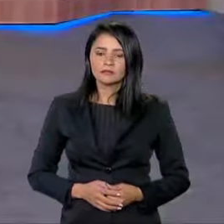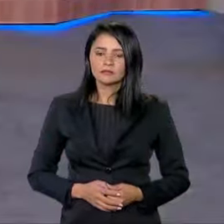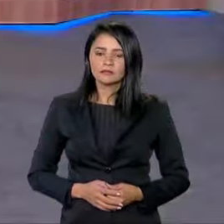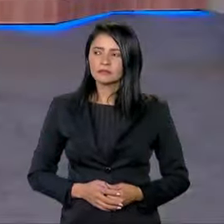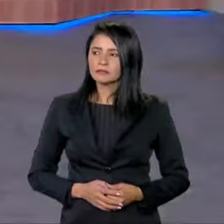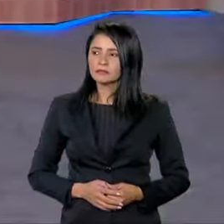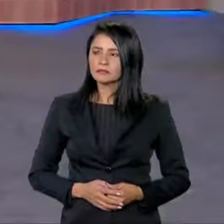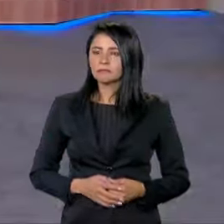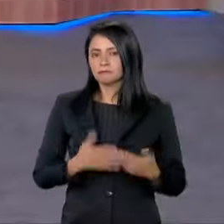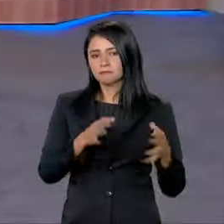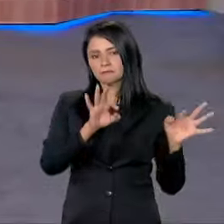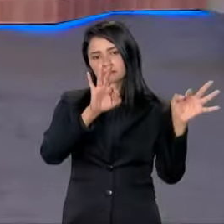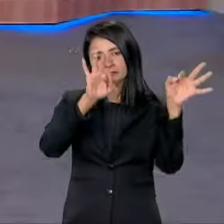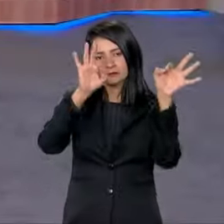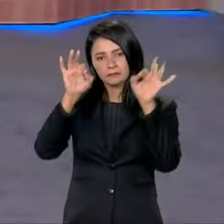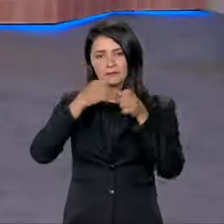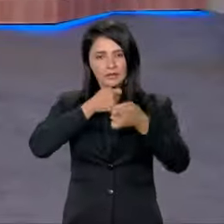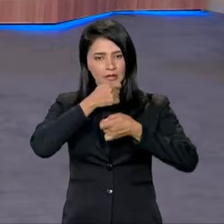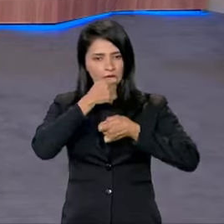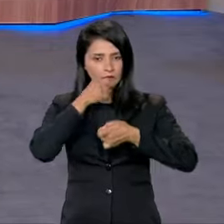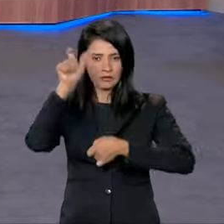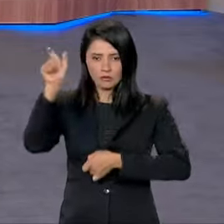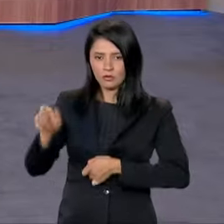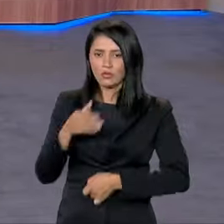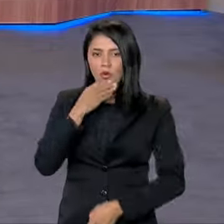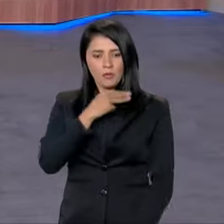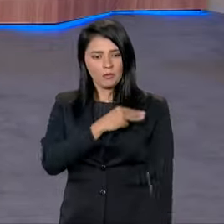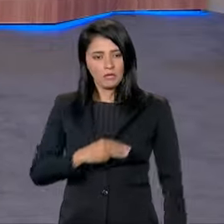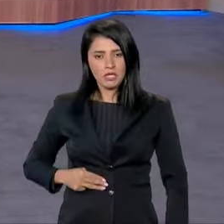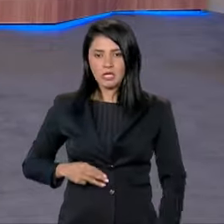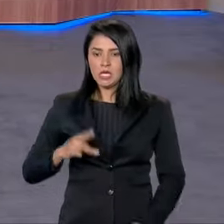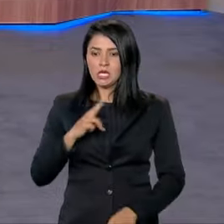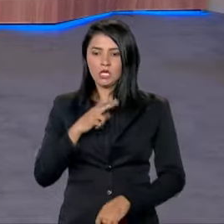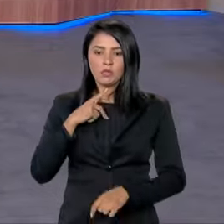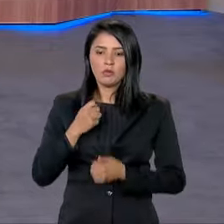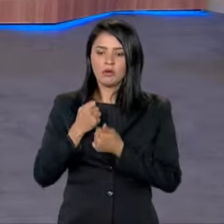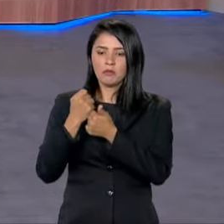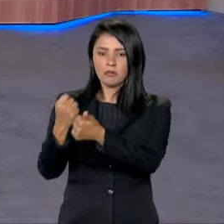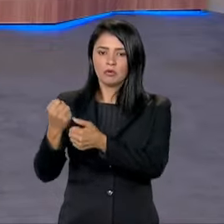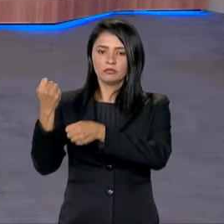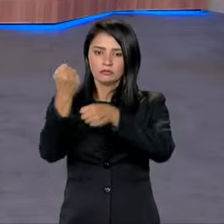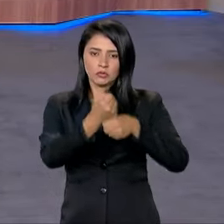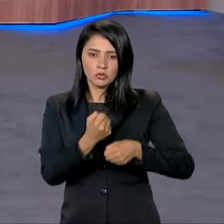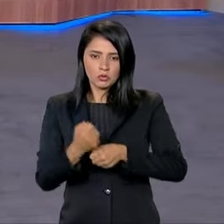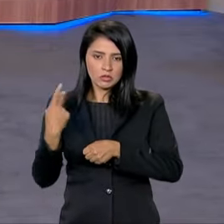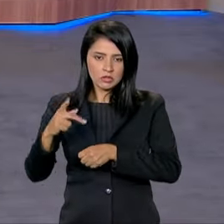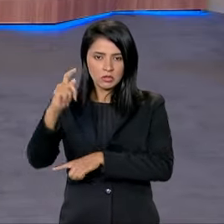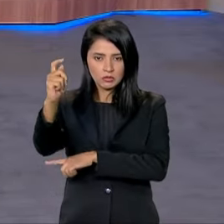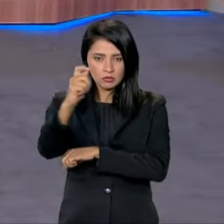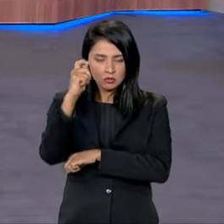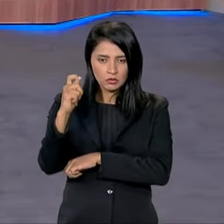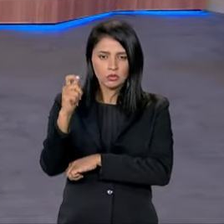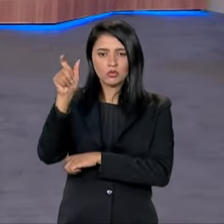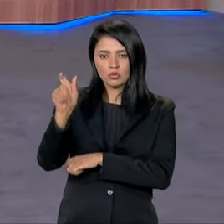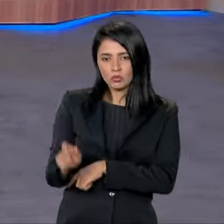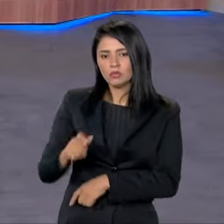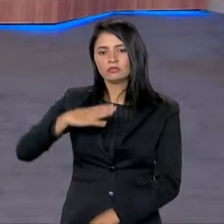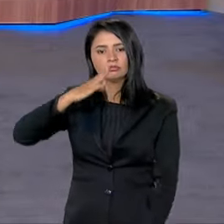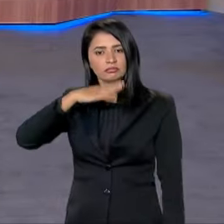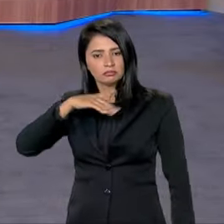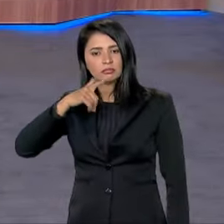Nós acompanhamos entrevista do ministro extraordinário para apoio à reconstrução do Rio Grande do Sul, Paulo Pimenta,